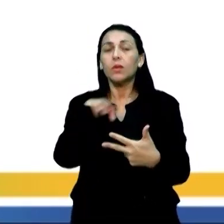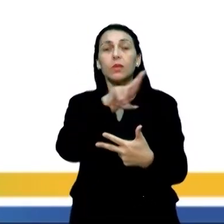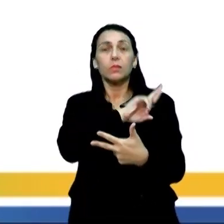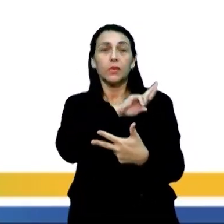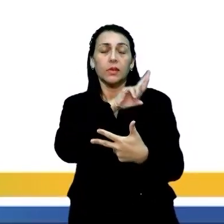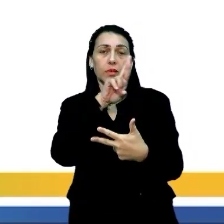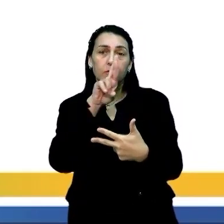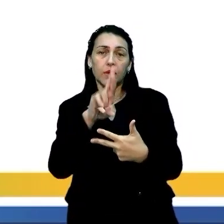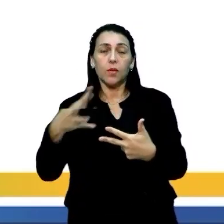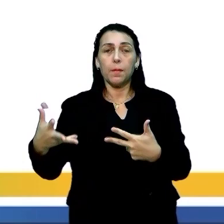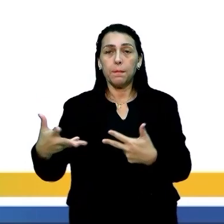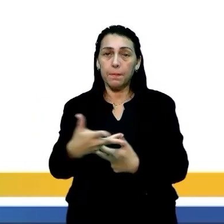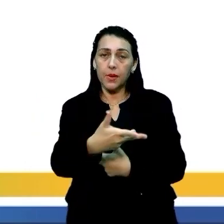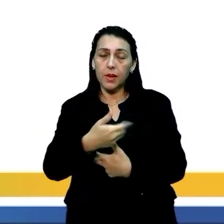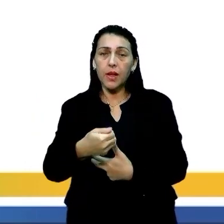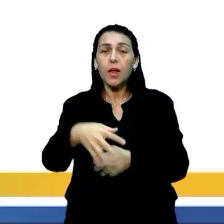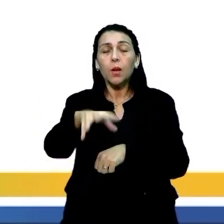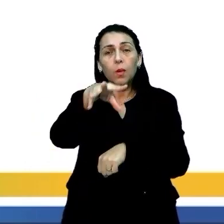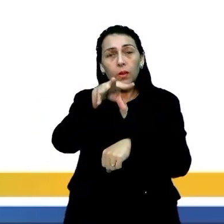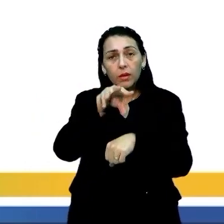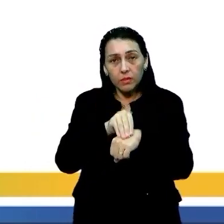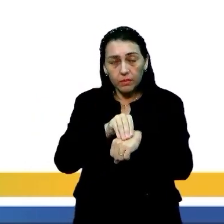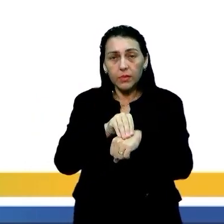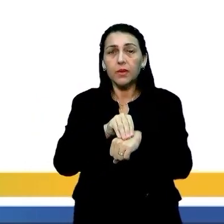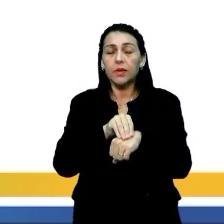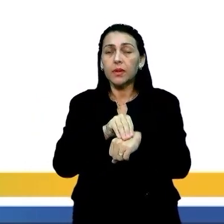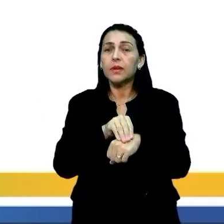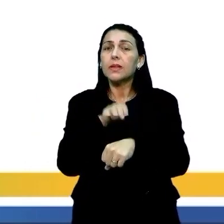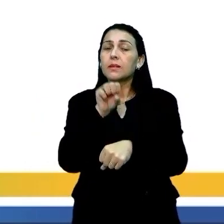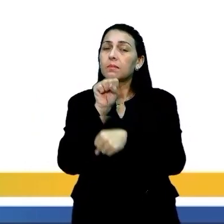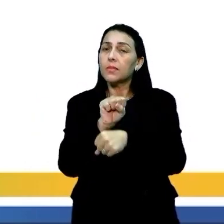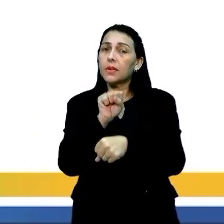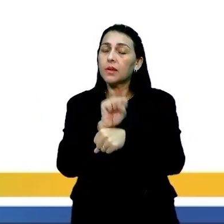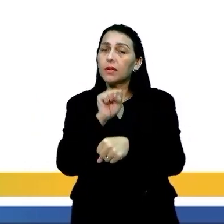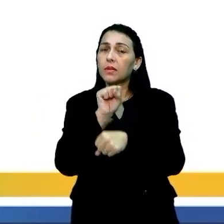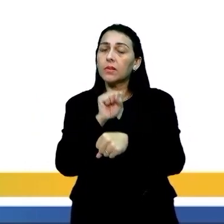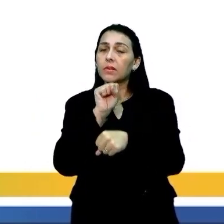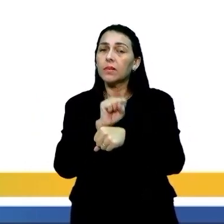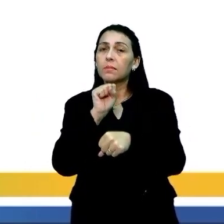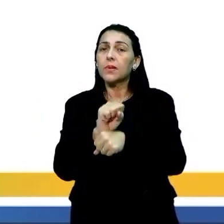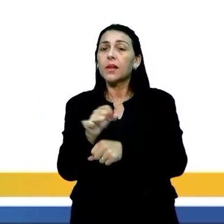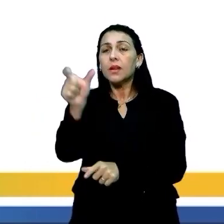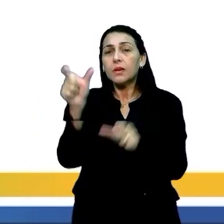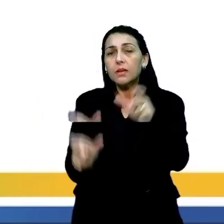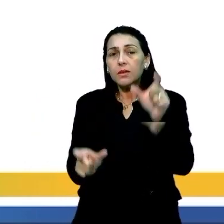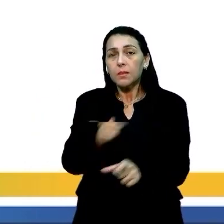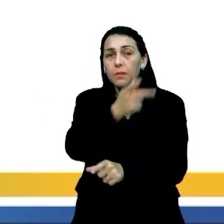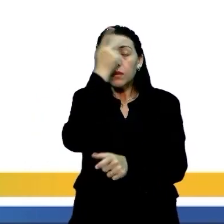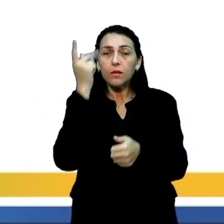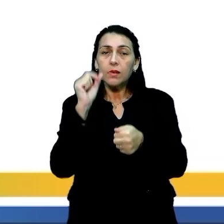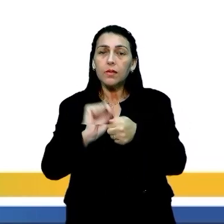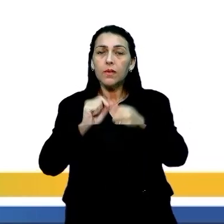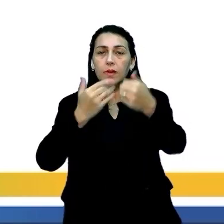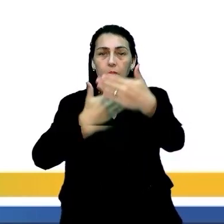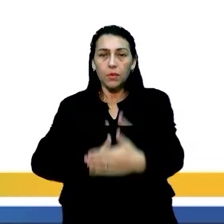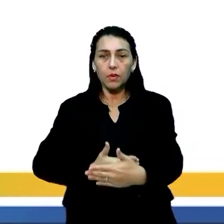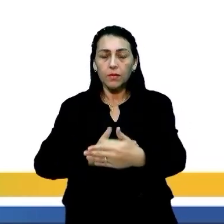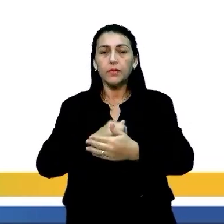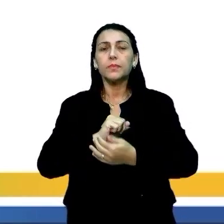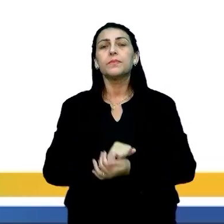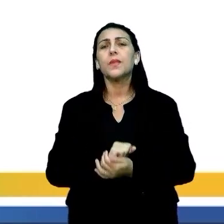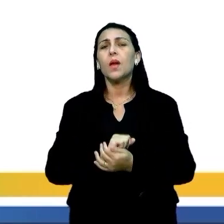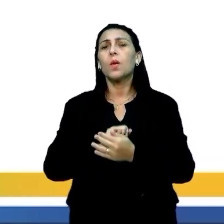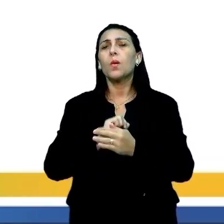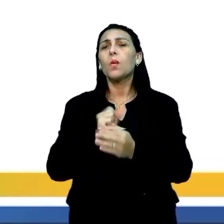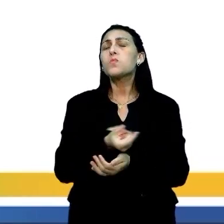são habilidades e conhecimentos esperados pelos candidatos. E